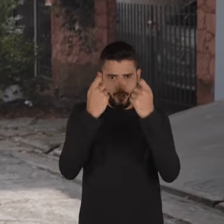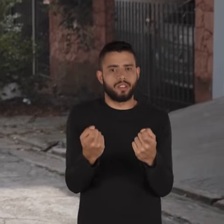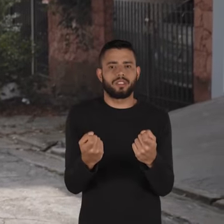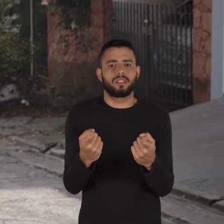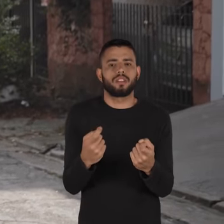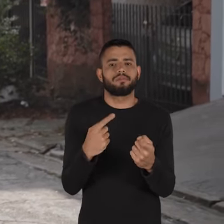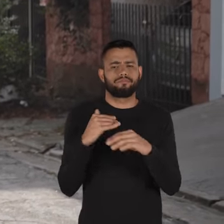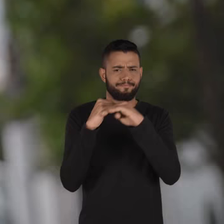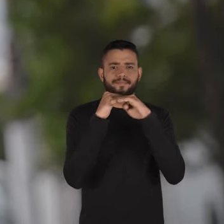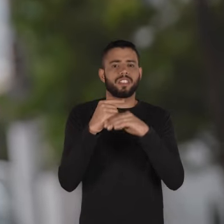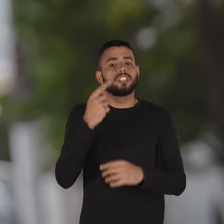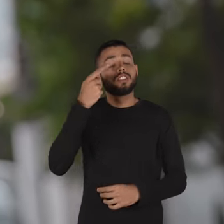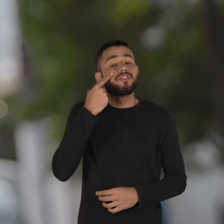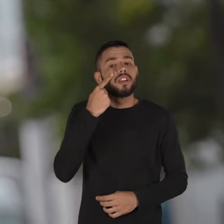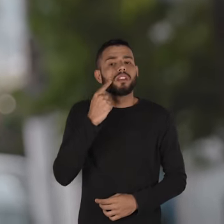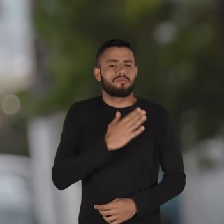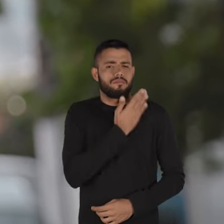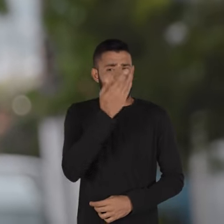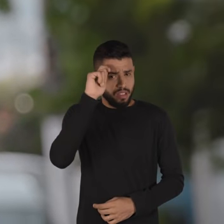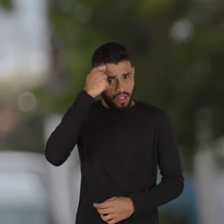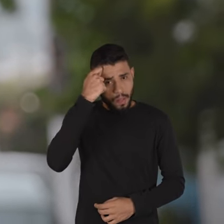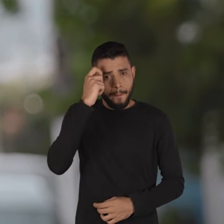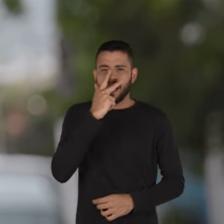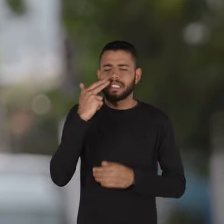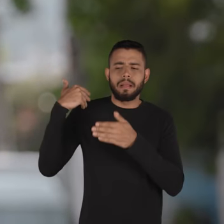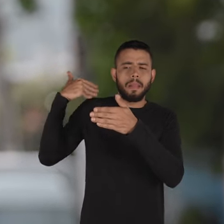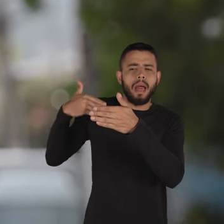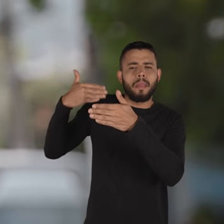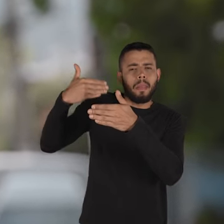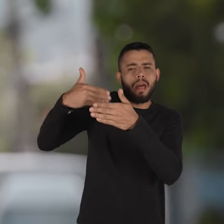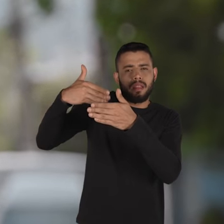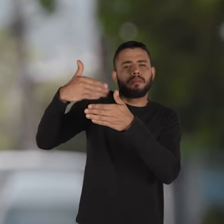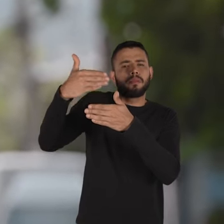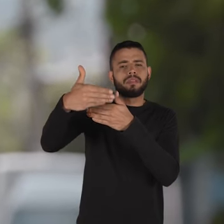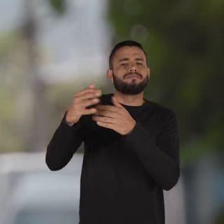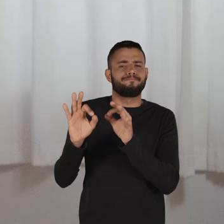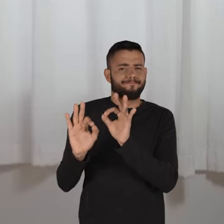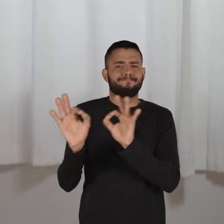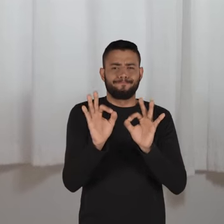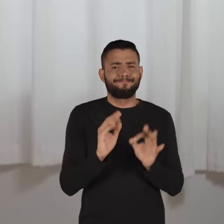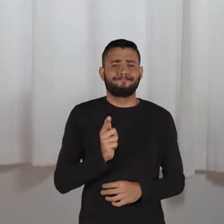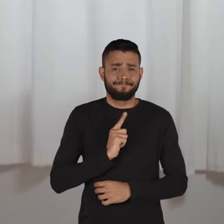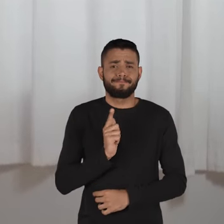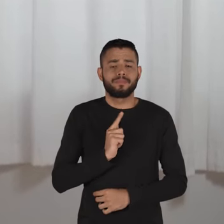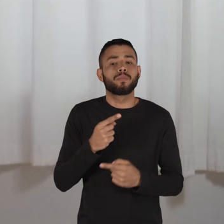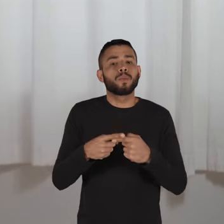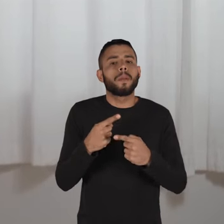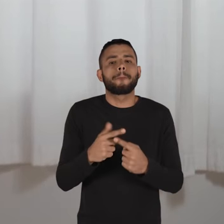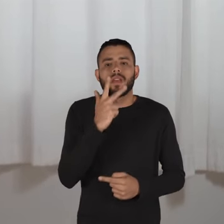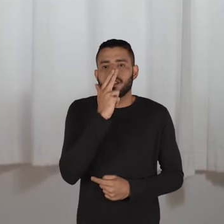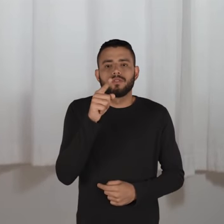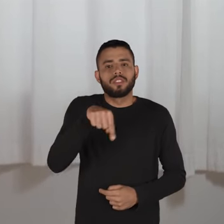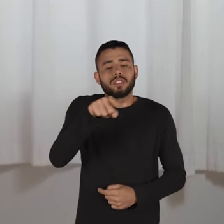E aí que a gente vê que o racismo é uma estrutura muito bem preparada. Porque ela faz